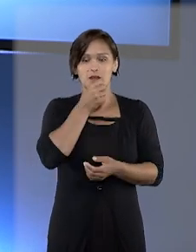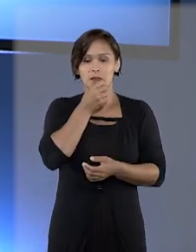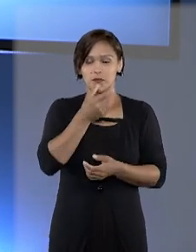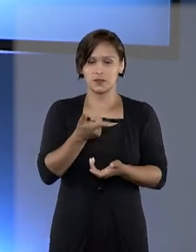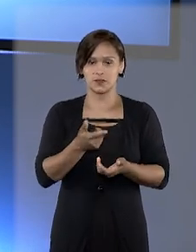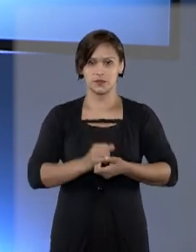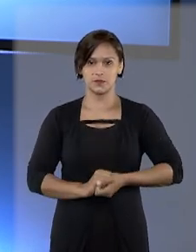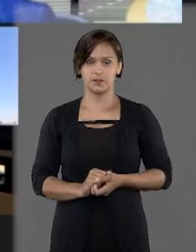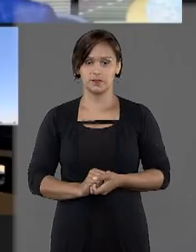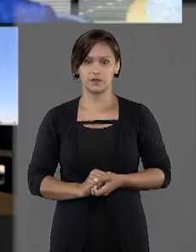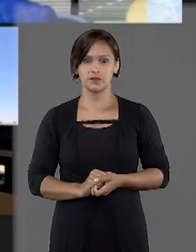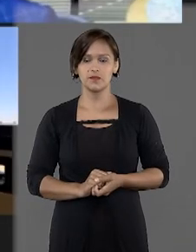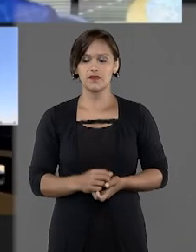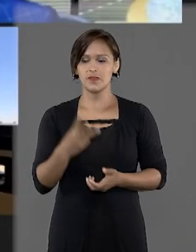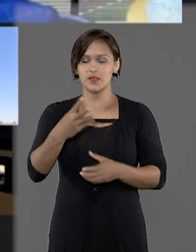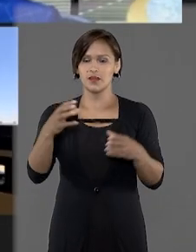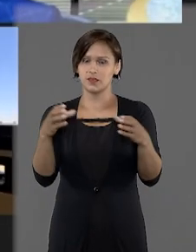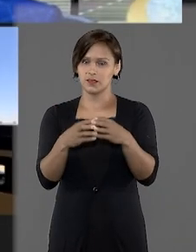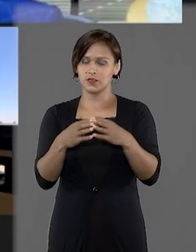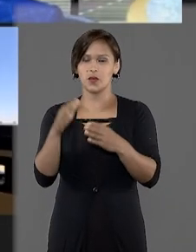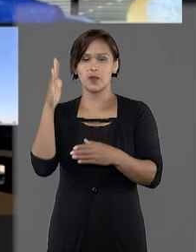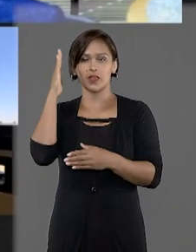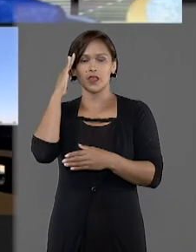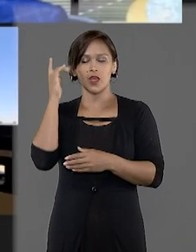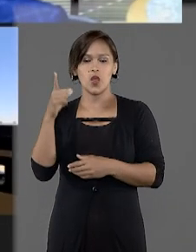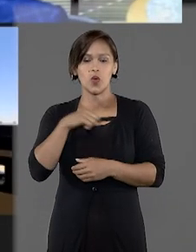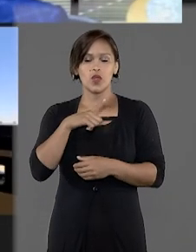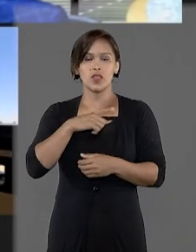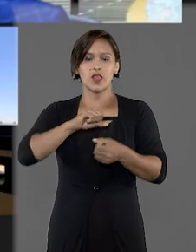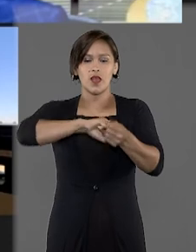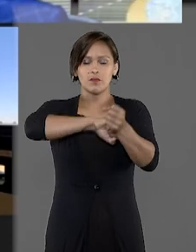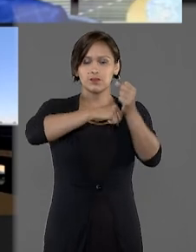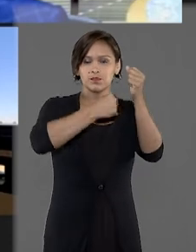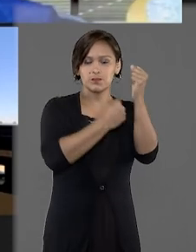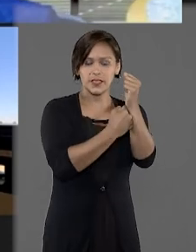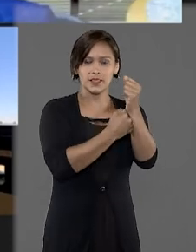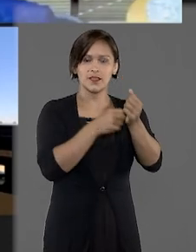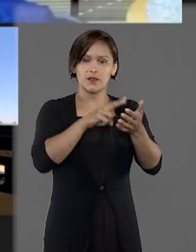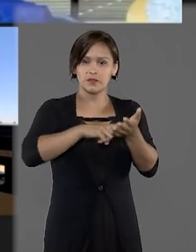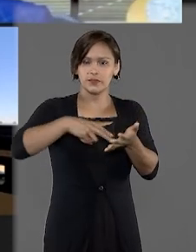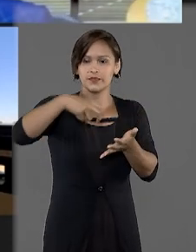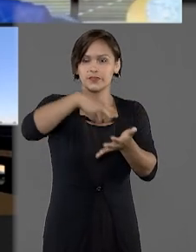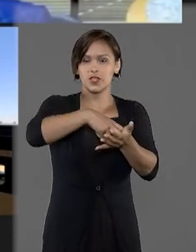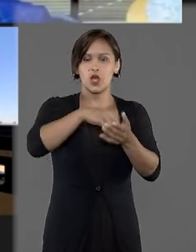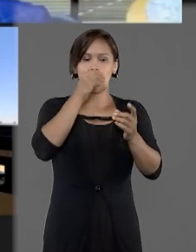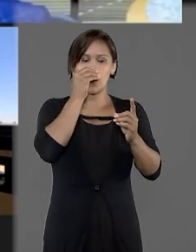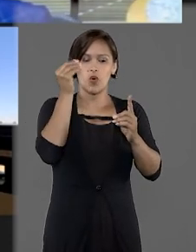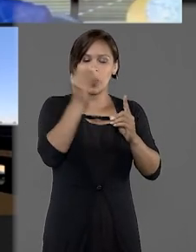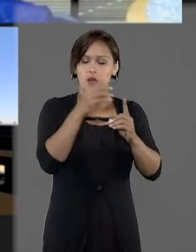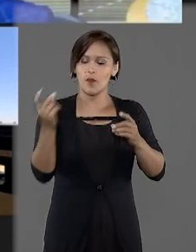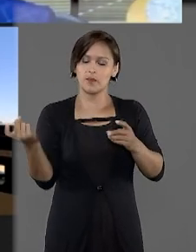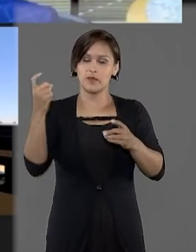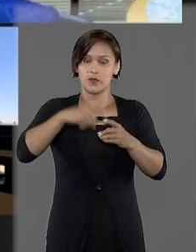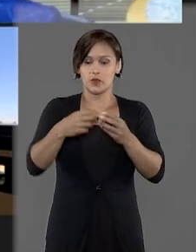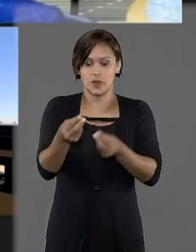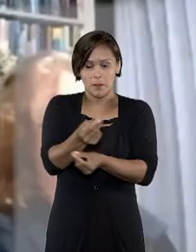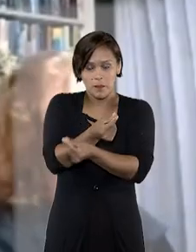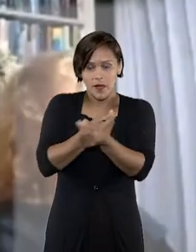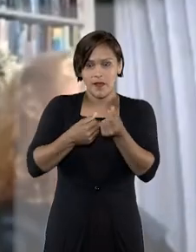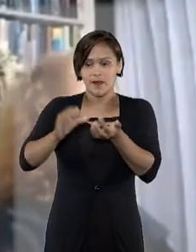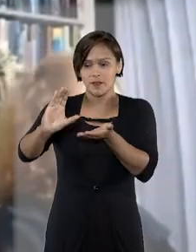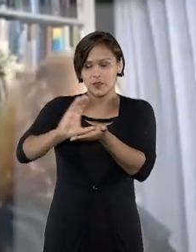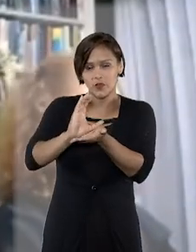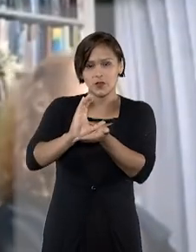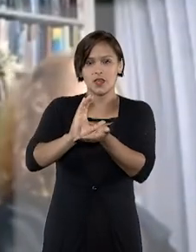Marina Campos. A terceira turma entendeu que quando há execução de sentença penal que condena o réu a ressarcimento, indenização